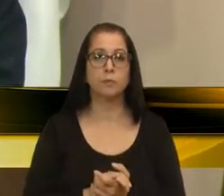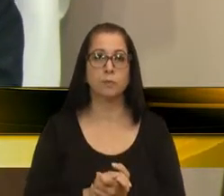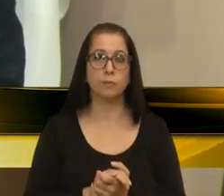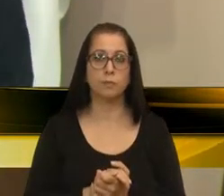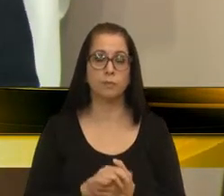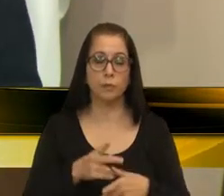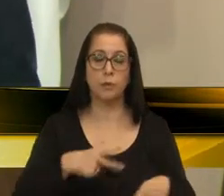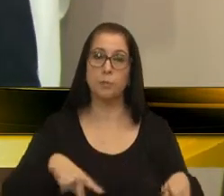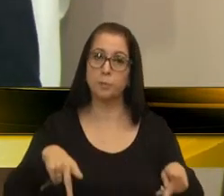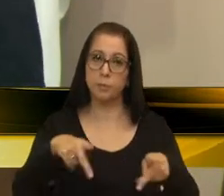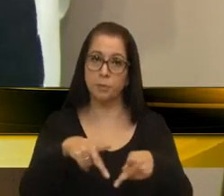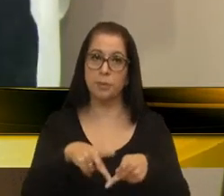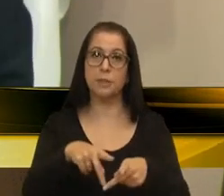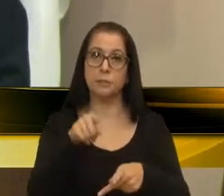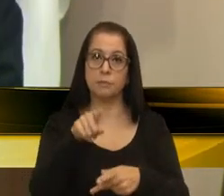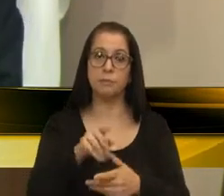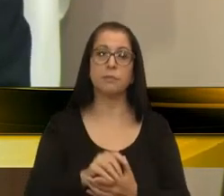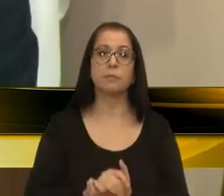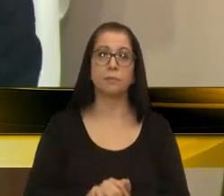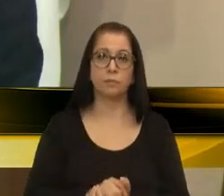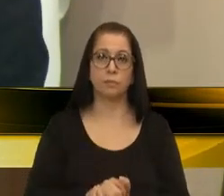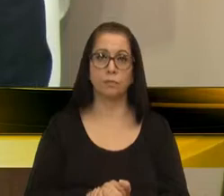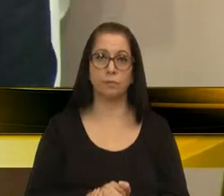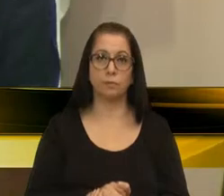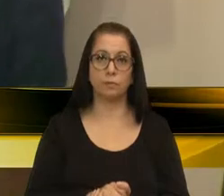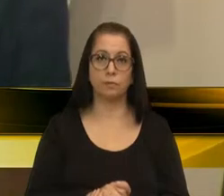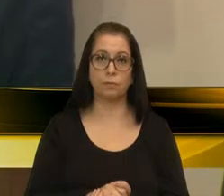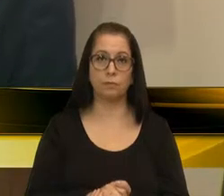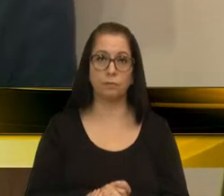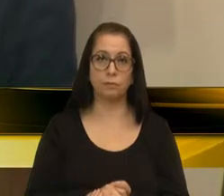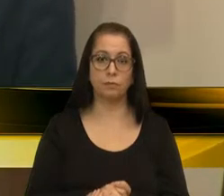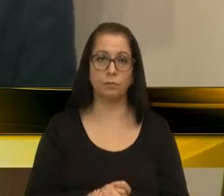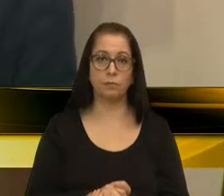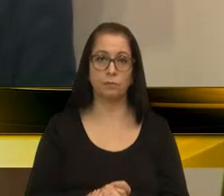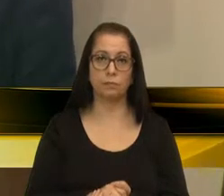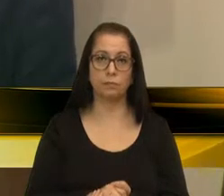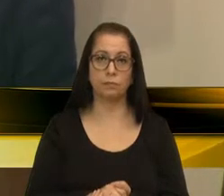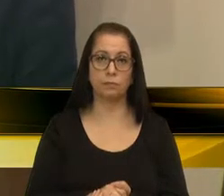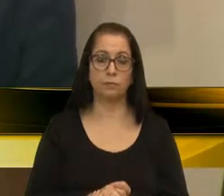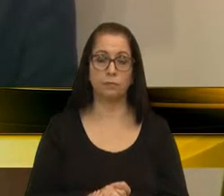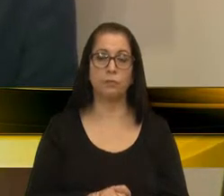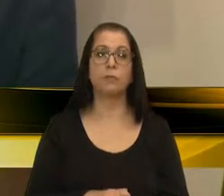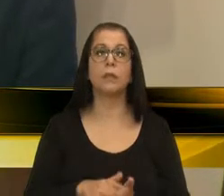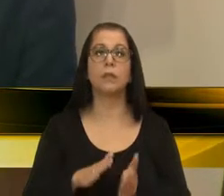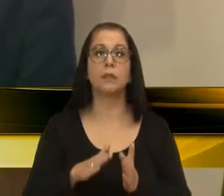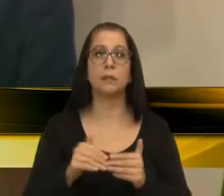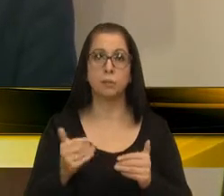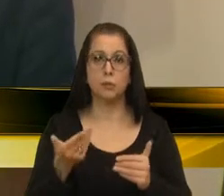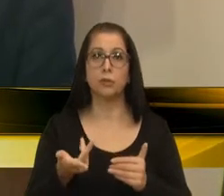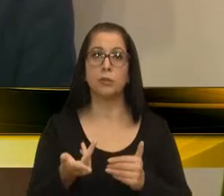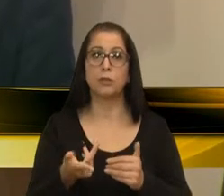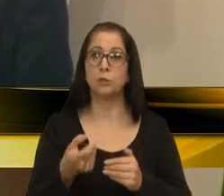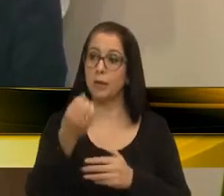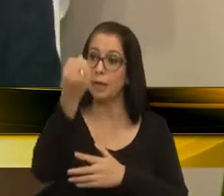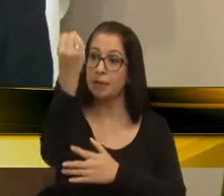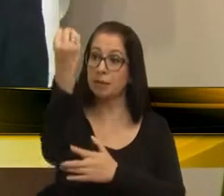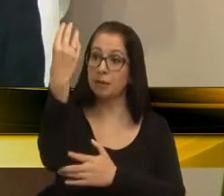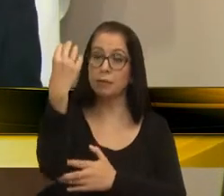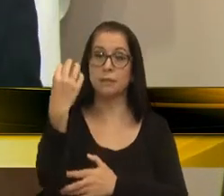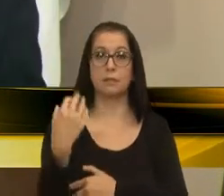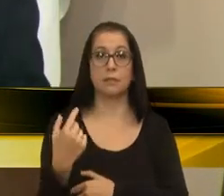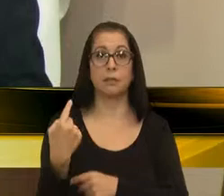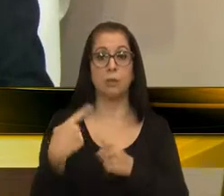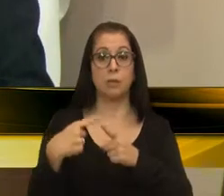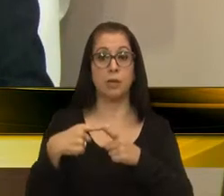da população a ele, pedindo essa sinaleira, porque aí uma